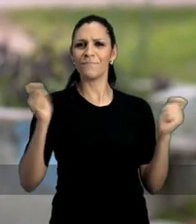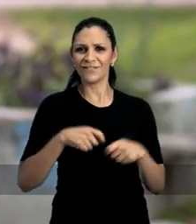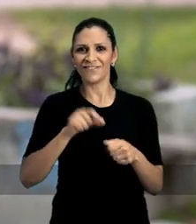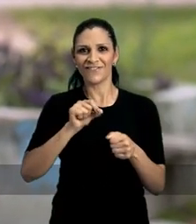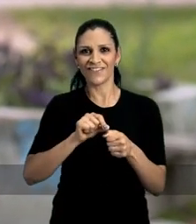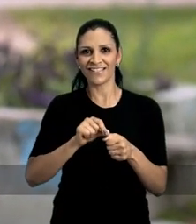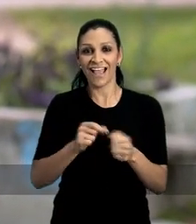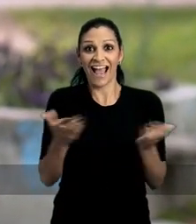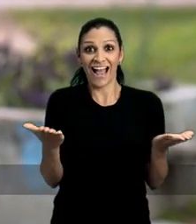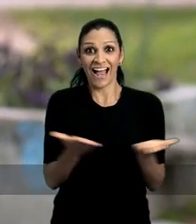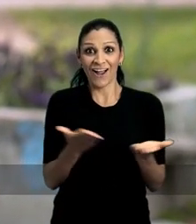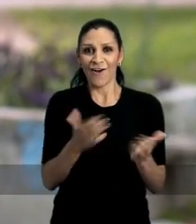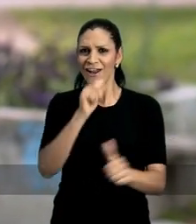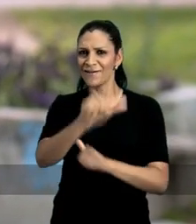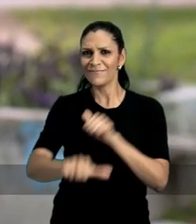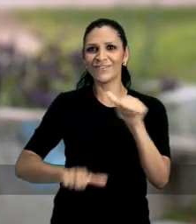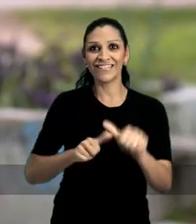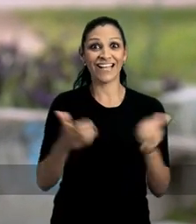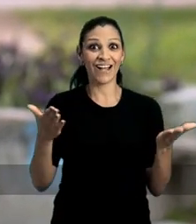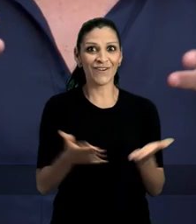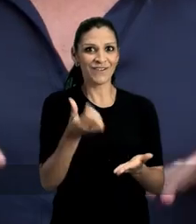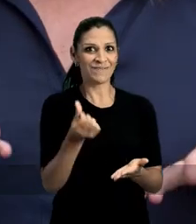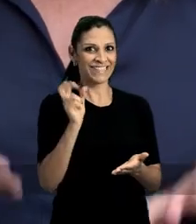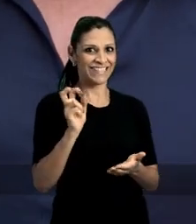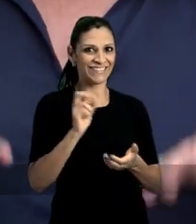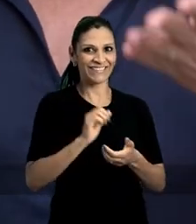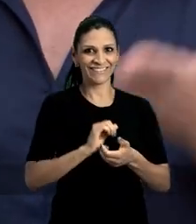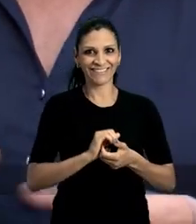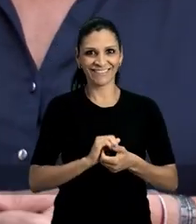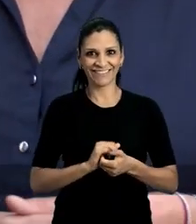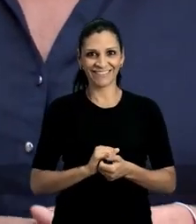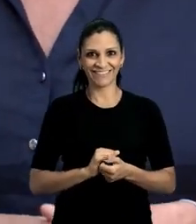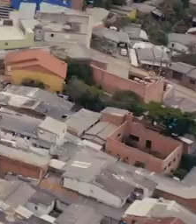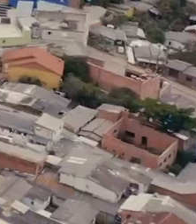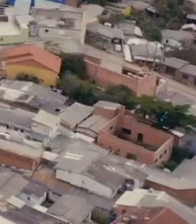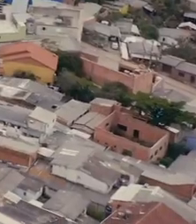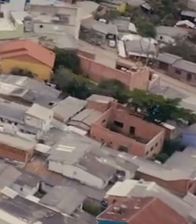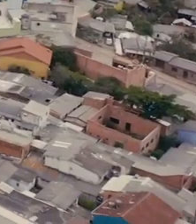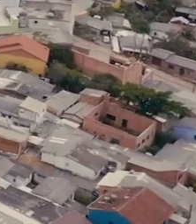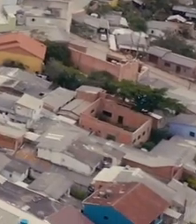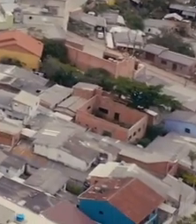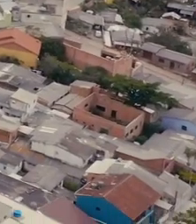Sim, é possível. Agora é mudança. Agora é Meia Zinco.